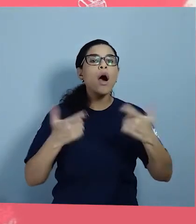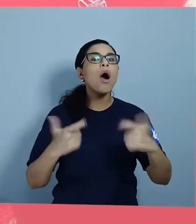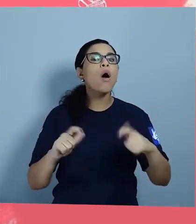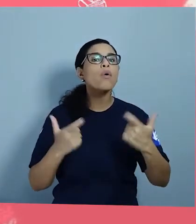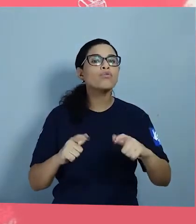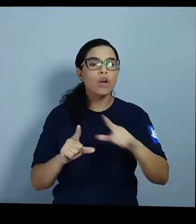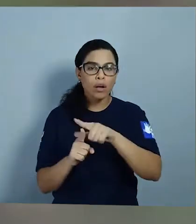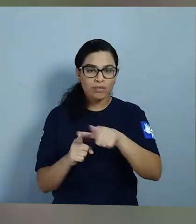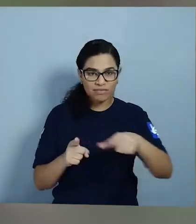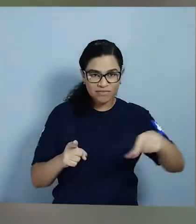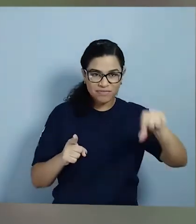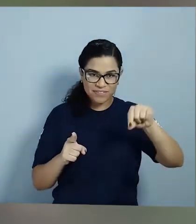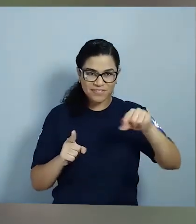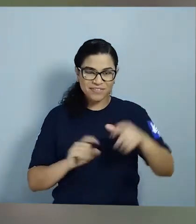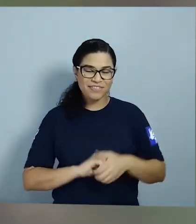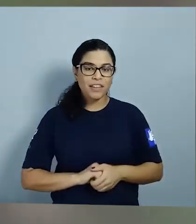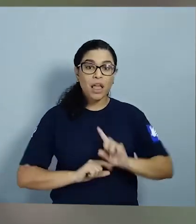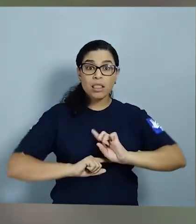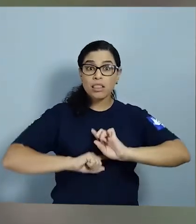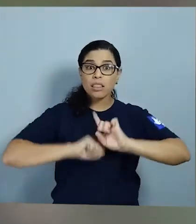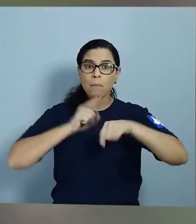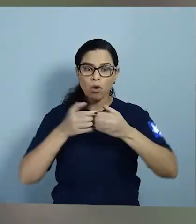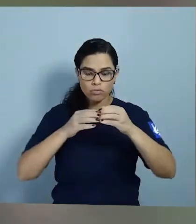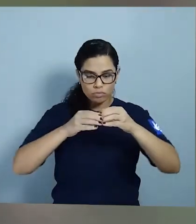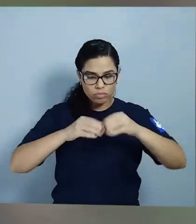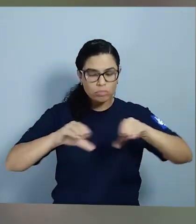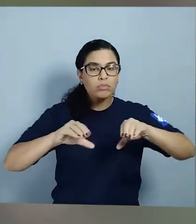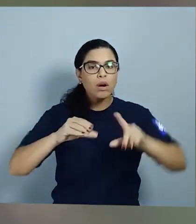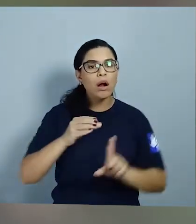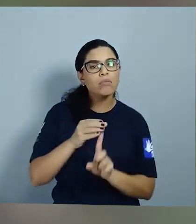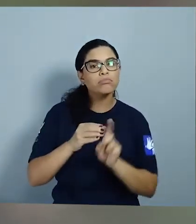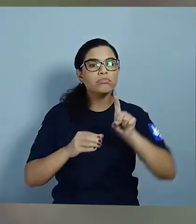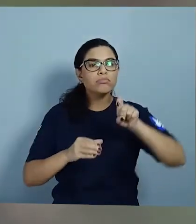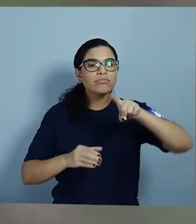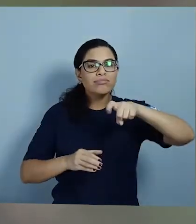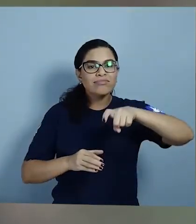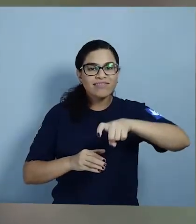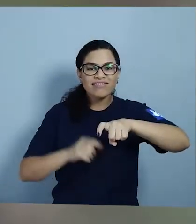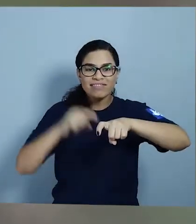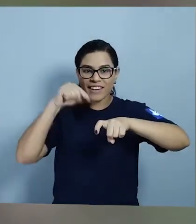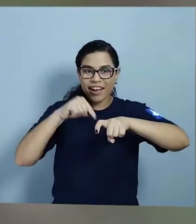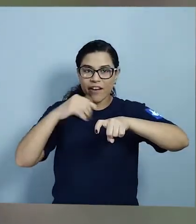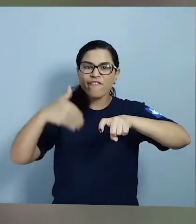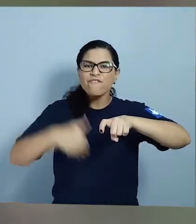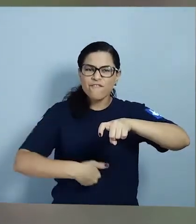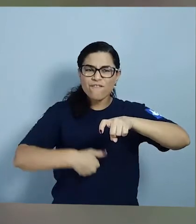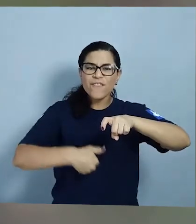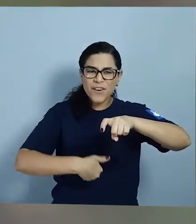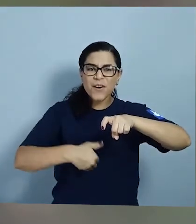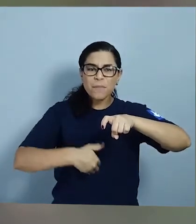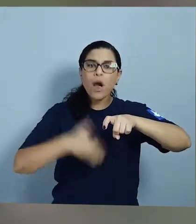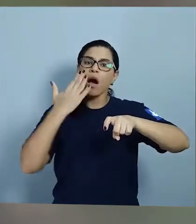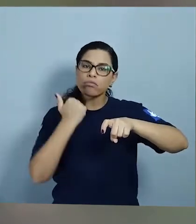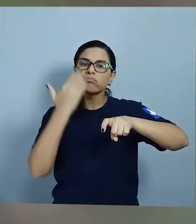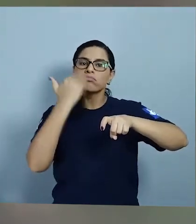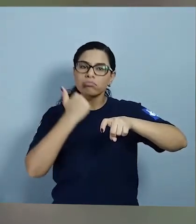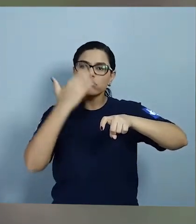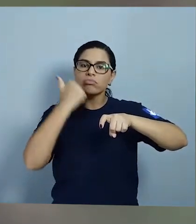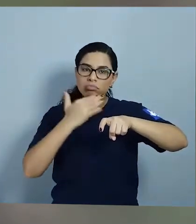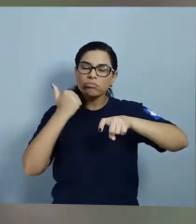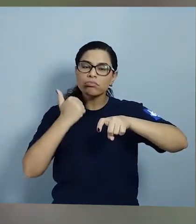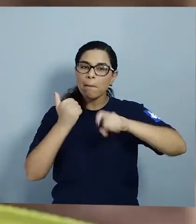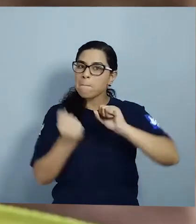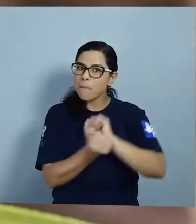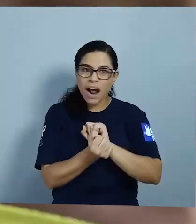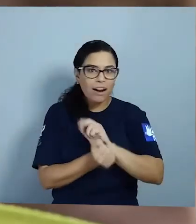Geralmente numa folha Depois o ovo eclode E nasce uma lagarta muito faminta Que come, come,